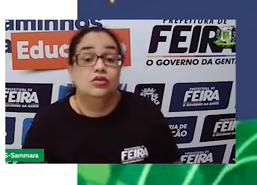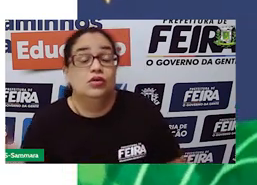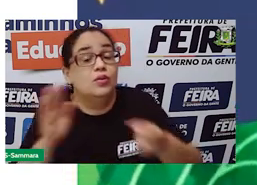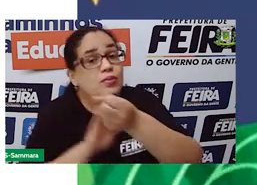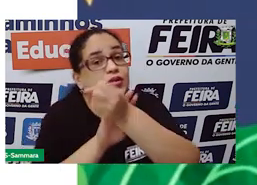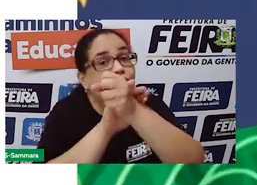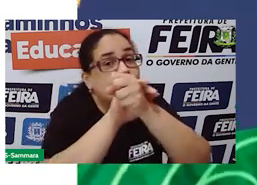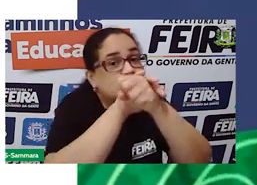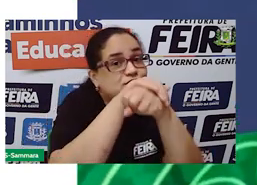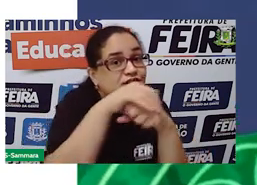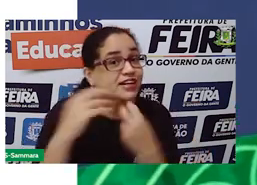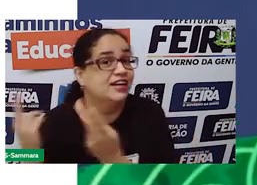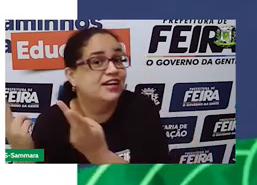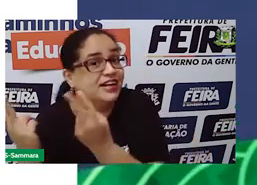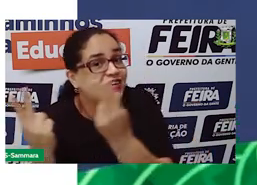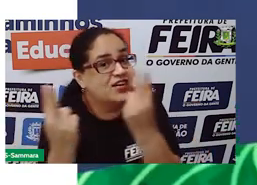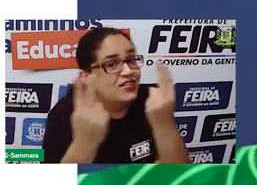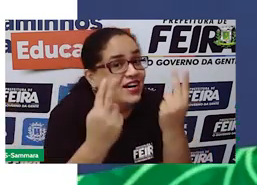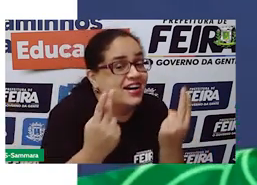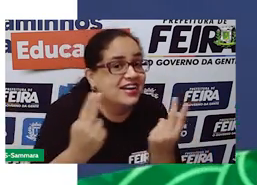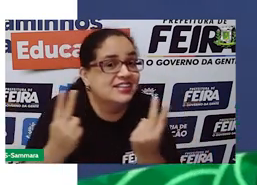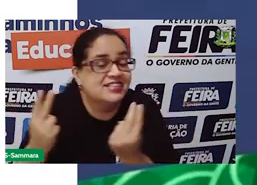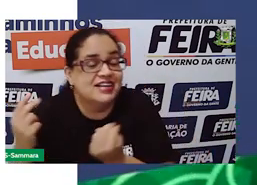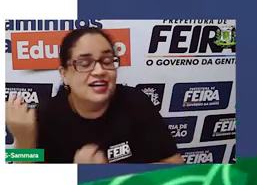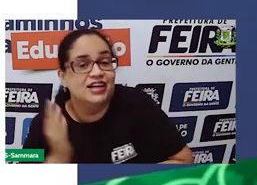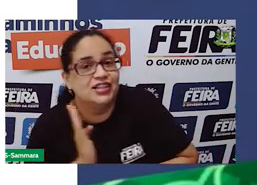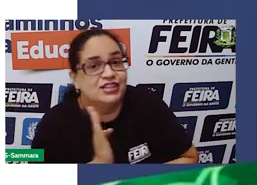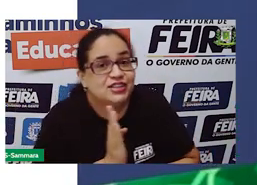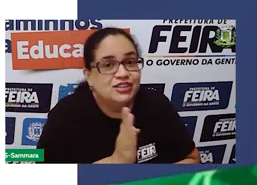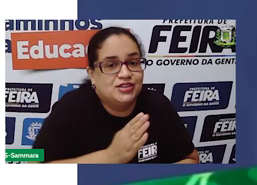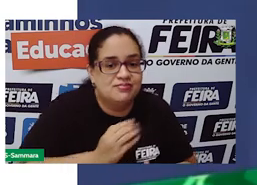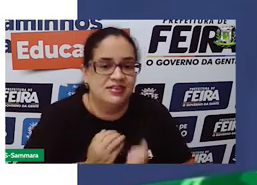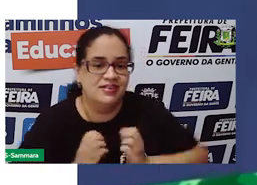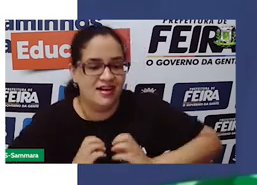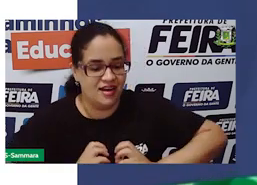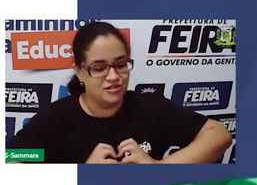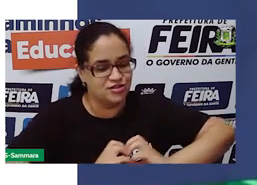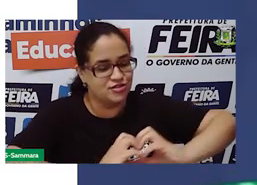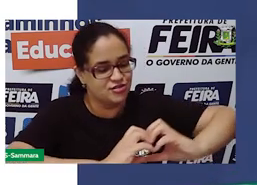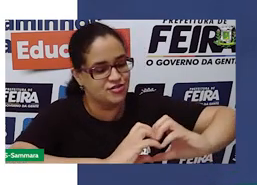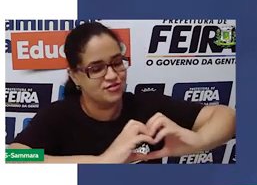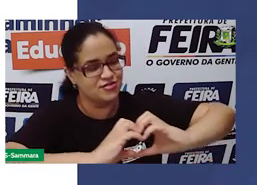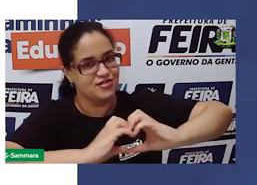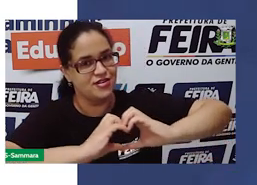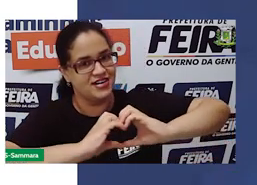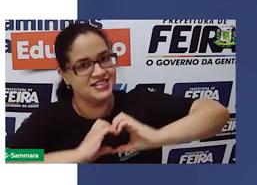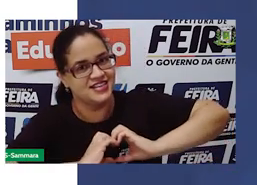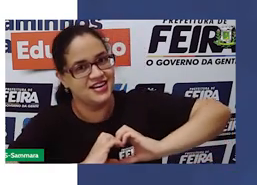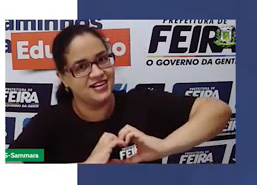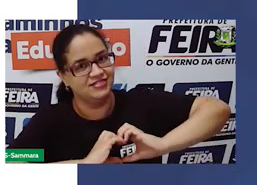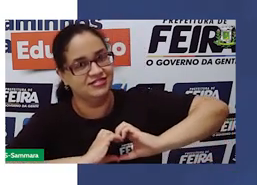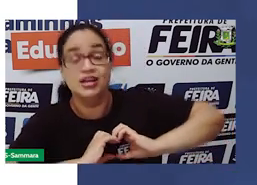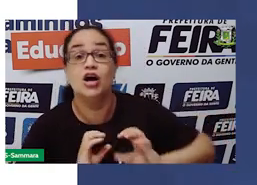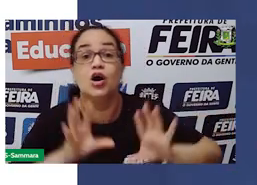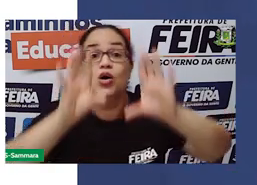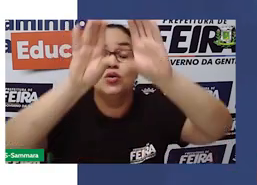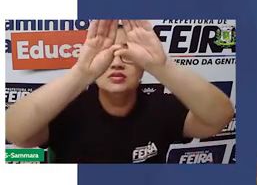Foi numa noite igual a esta, que tu me deste o coração.